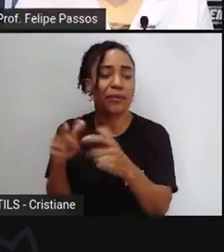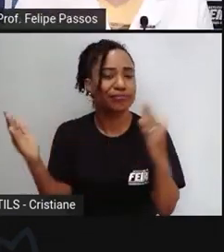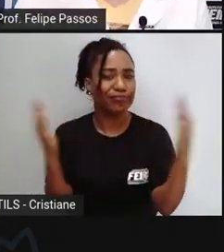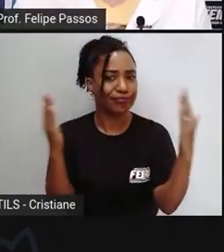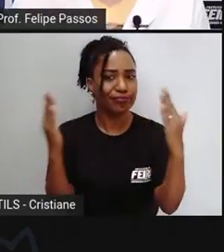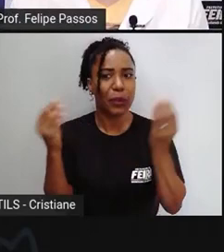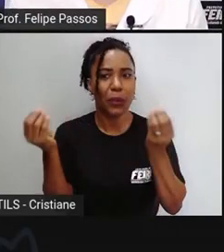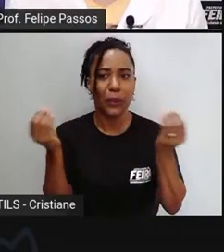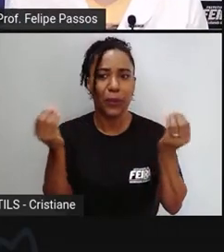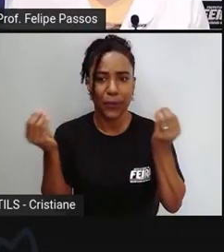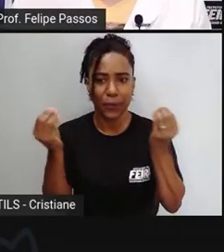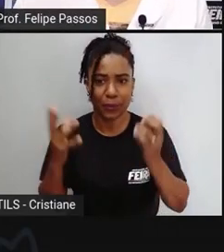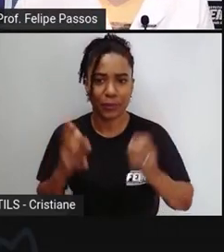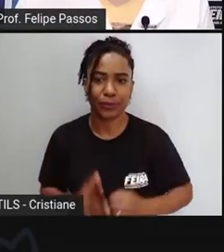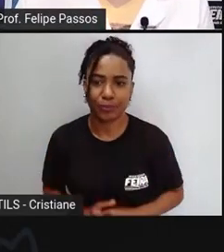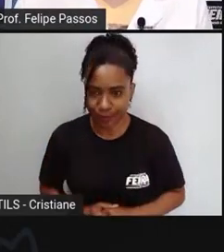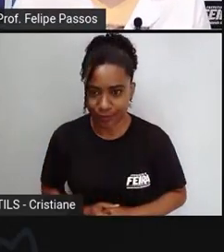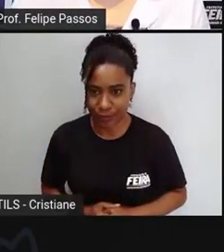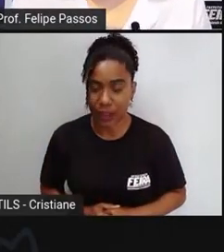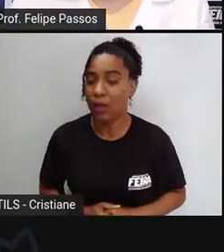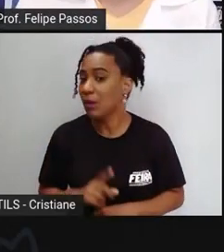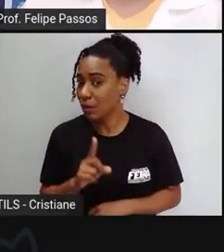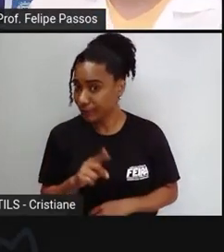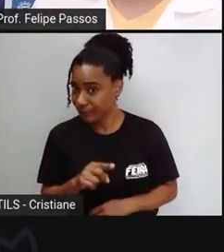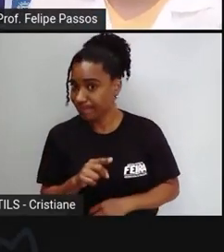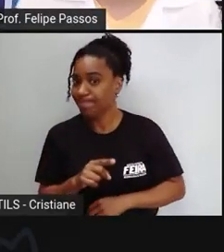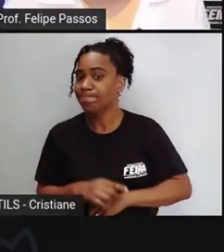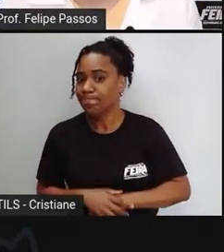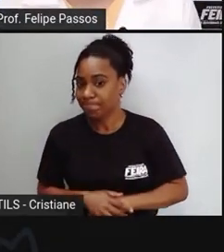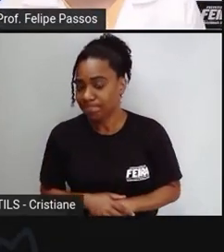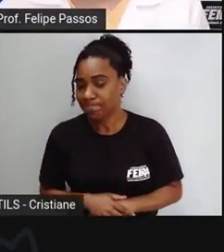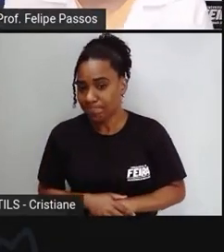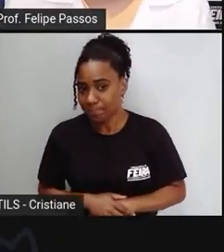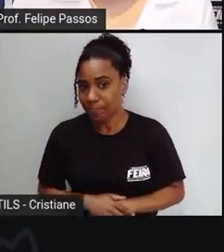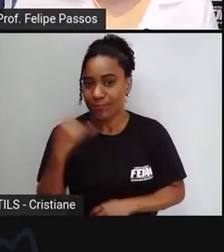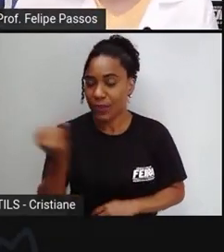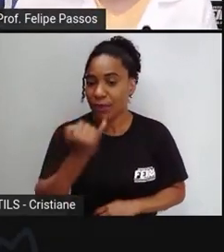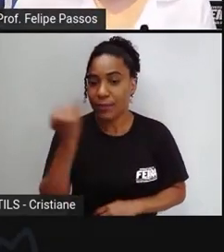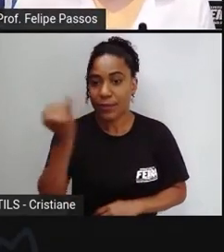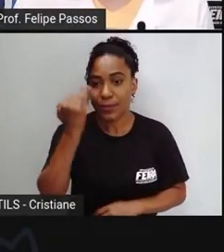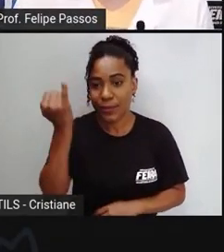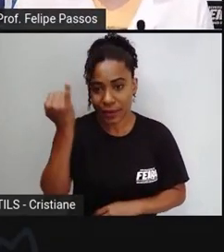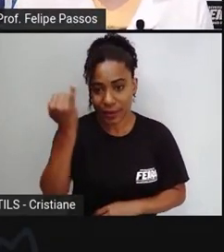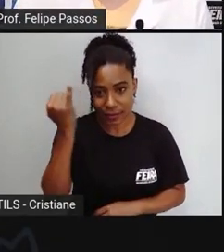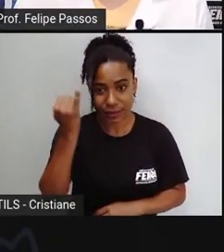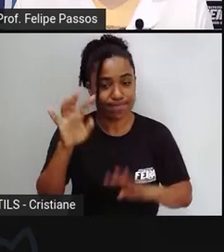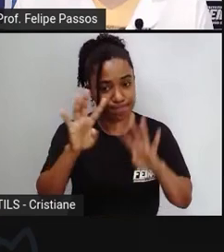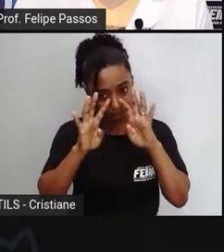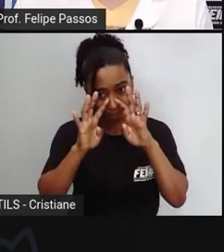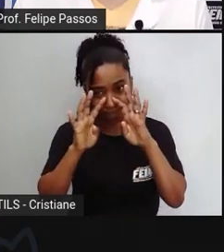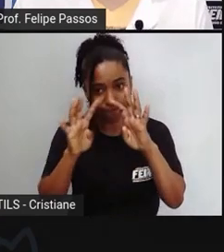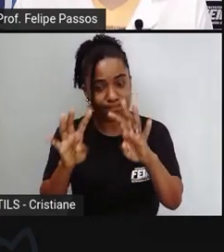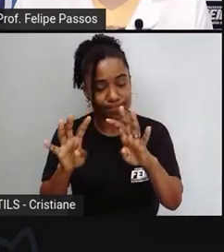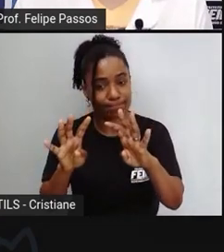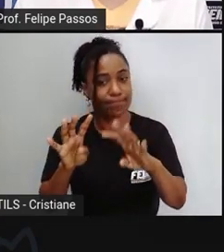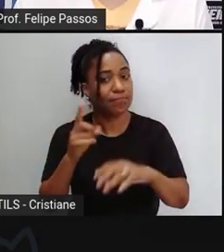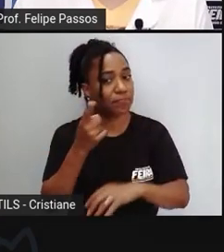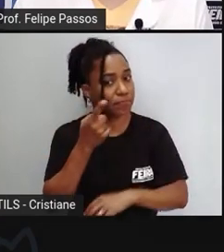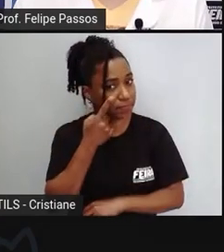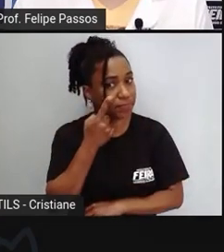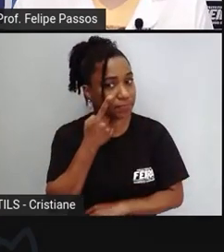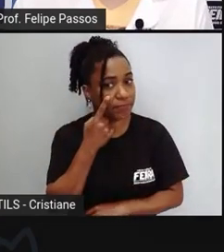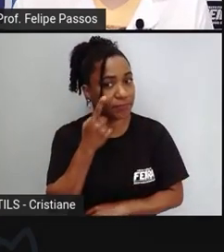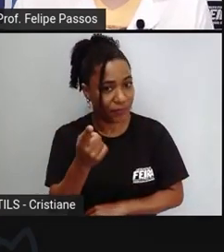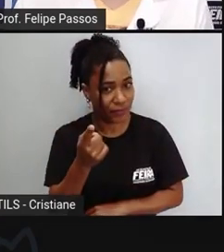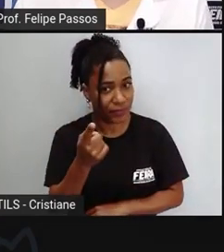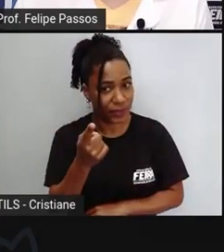Olha, é muito importante que a gente observe que a questão não está no